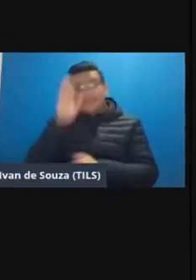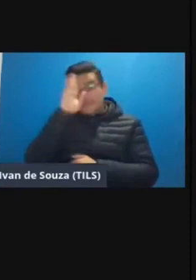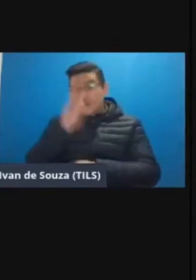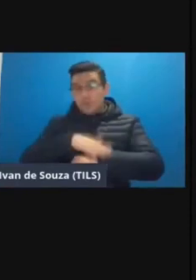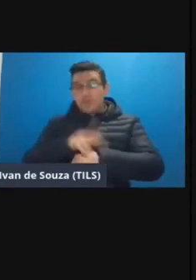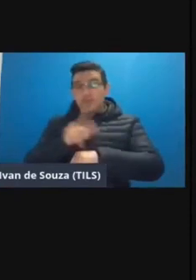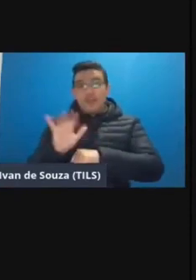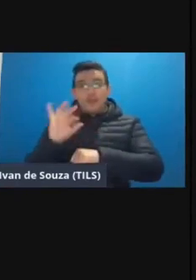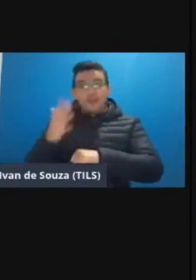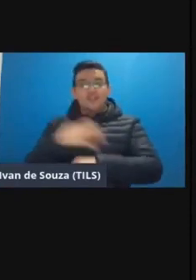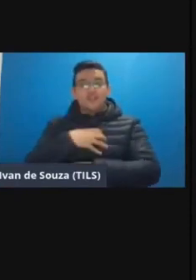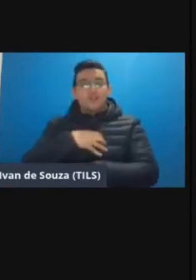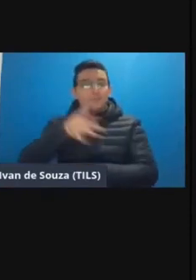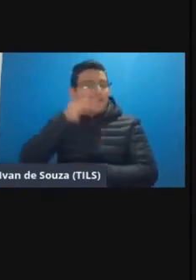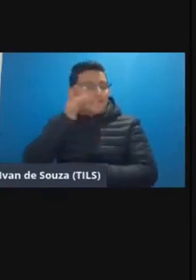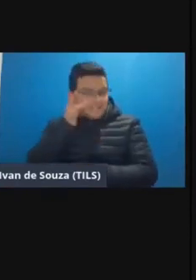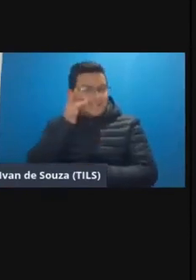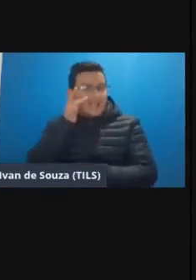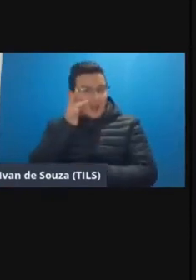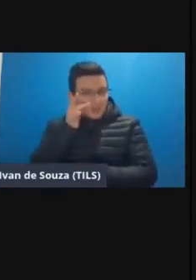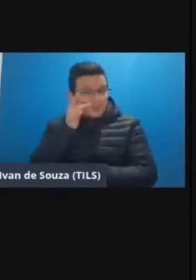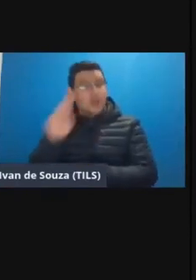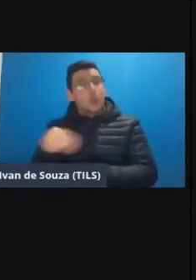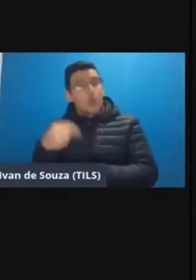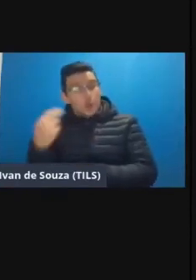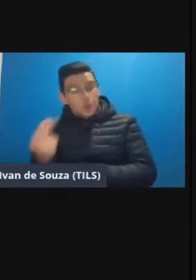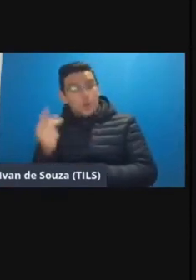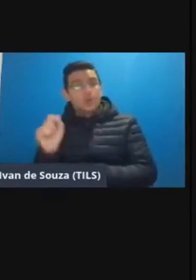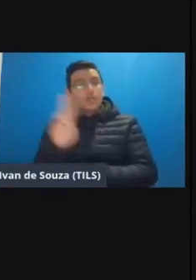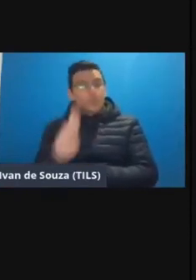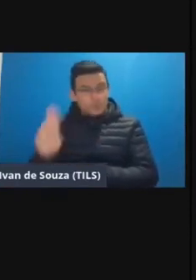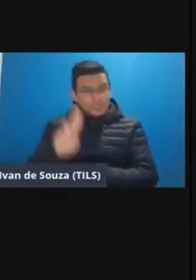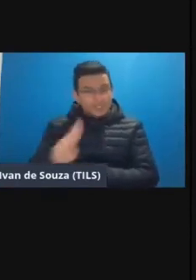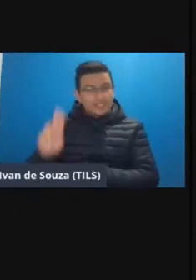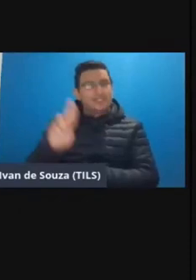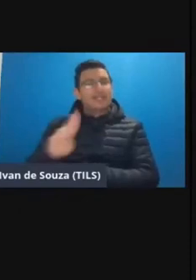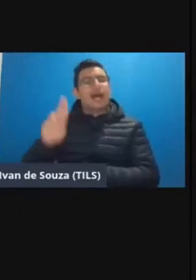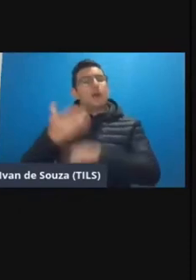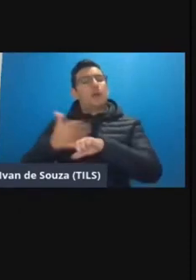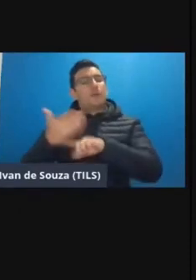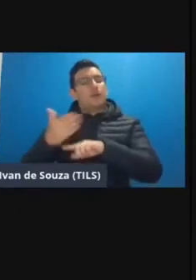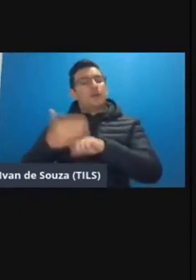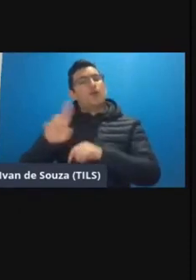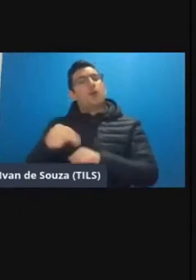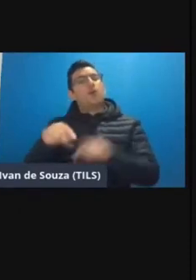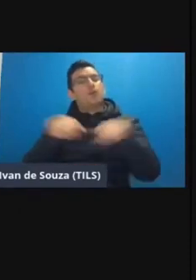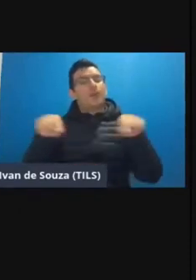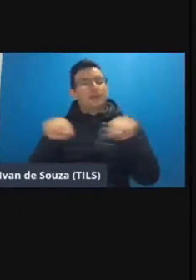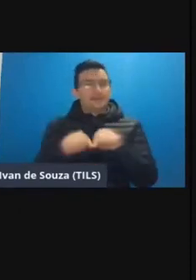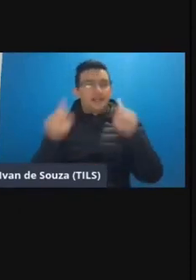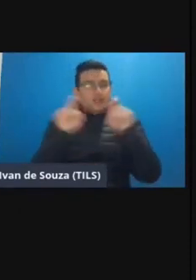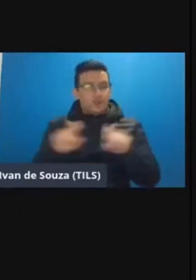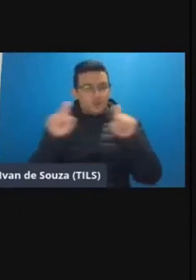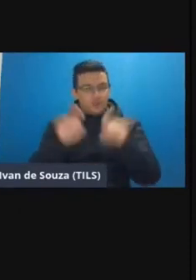ocorrerão de forma presencial é ou é usar né um laboratório ou uma sala de computadores com